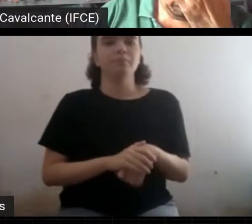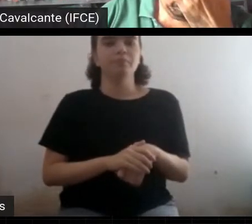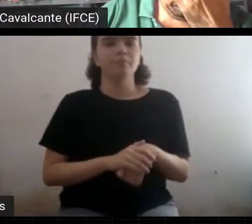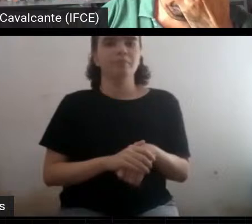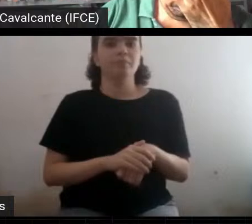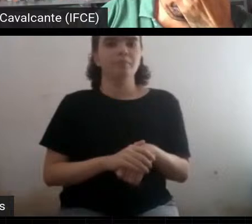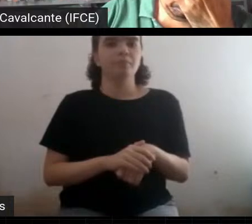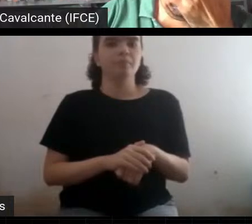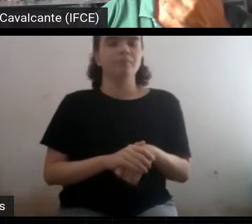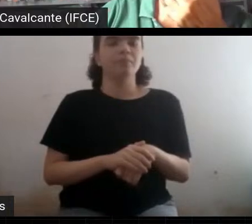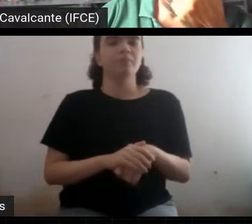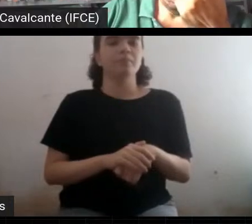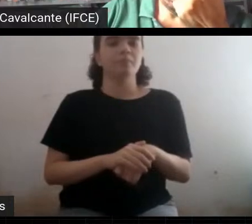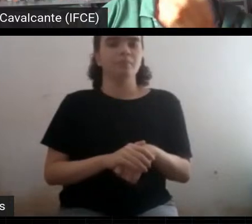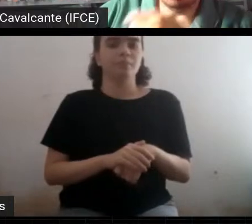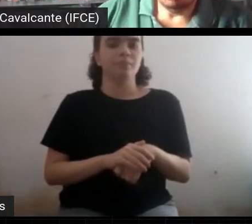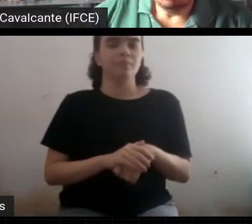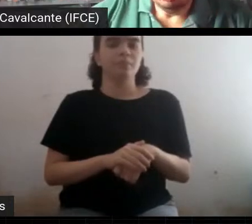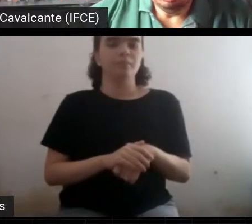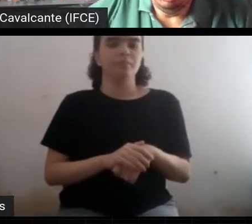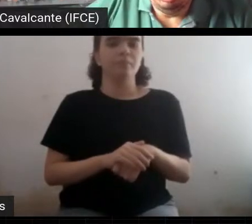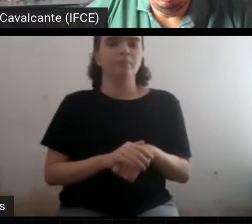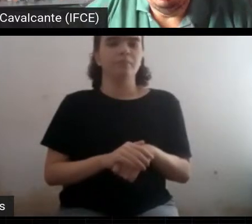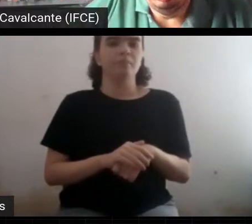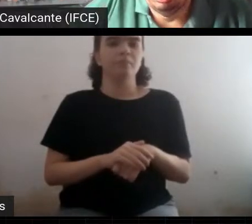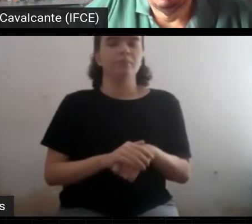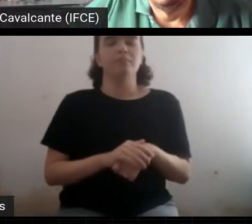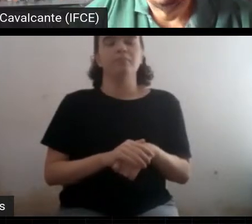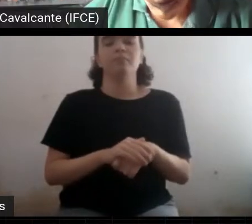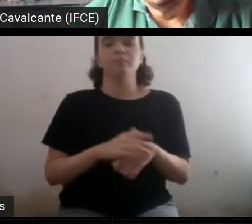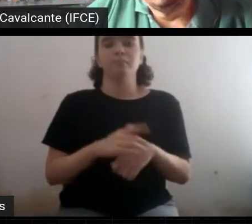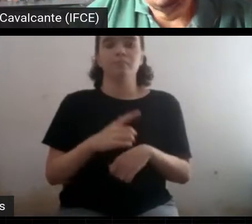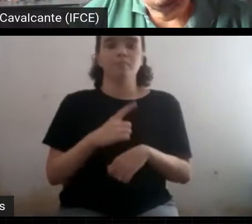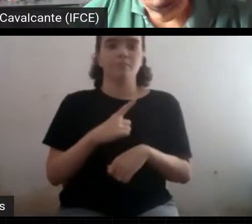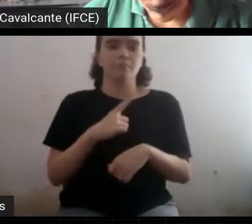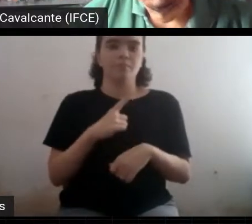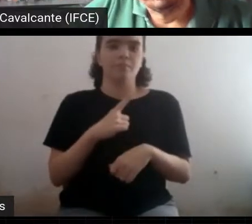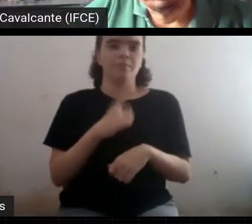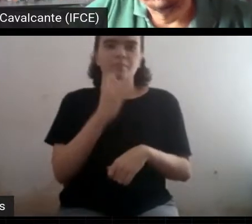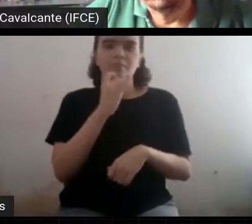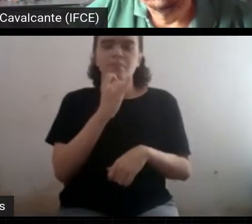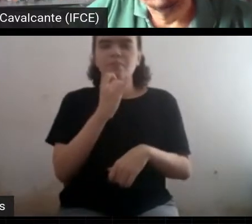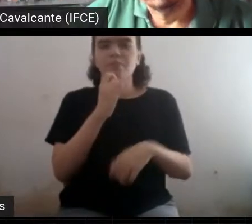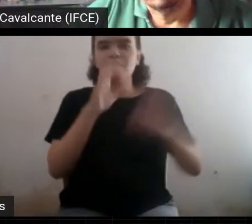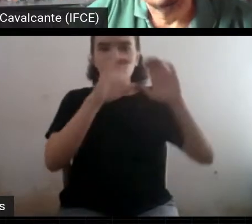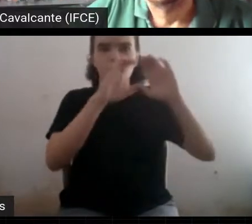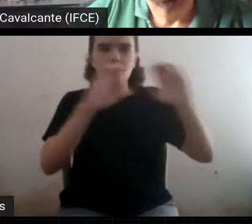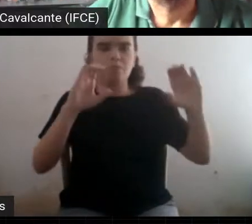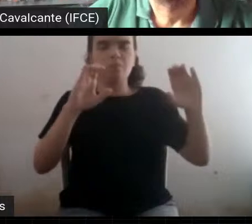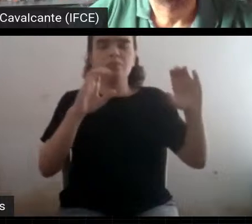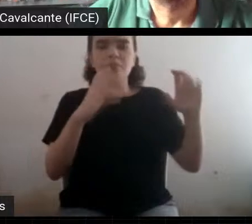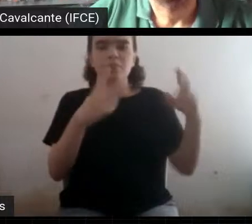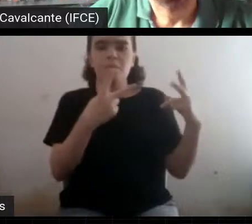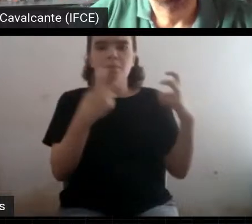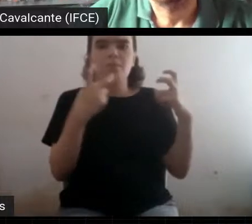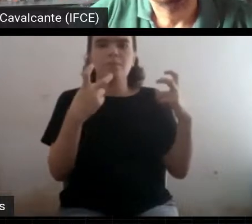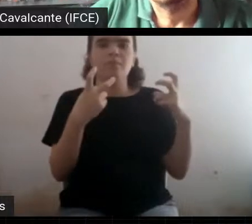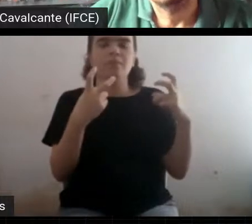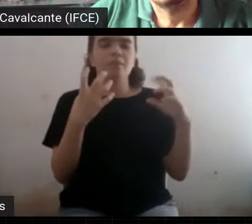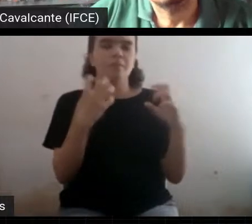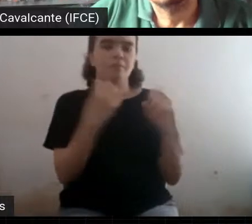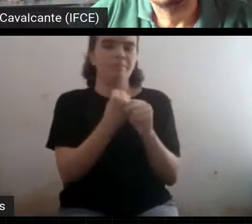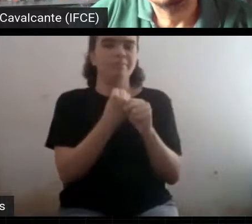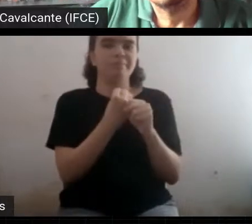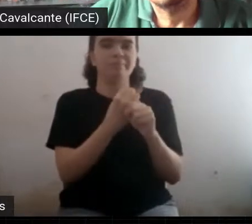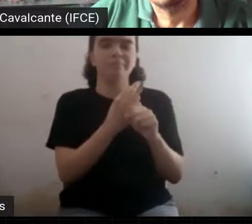basicamente as mesmas, dentro de 10 elevado a menos 5 Kelvin. E a pergunta que os cosmólogos faziam é como é que uma direção